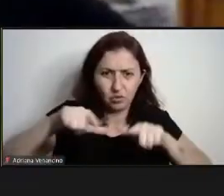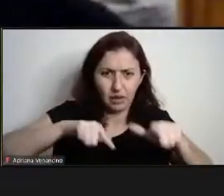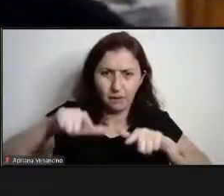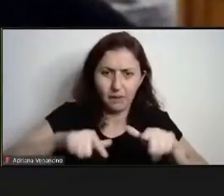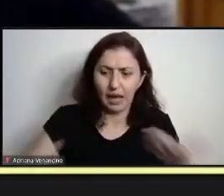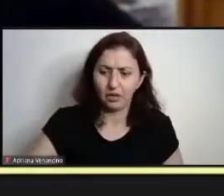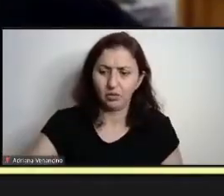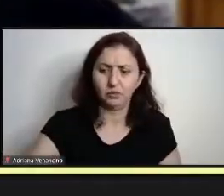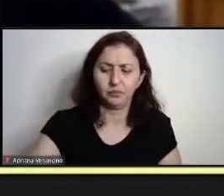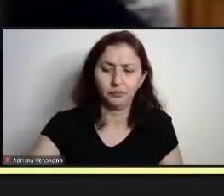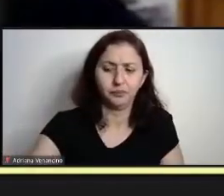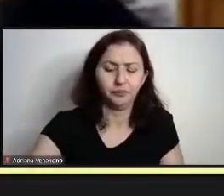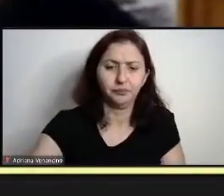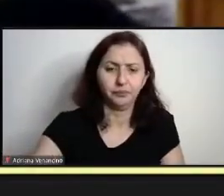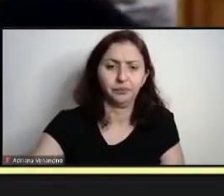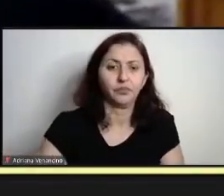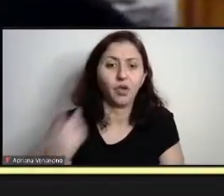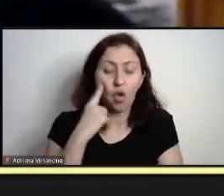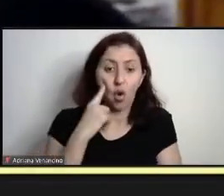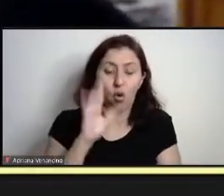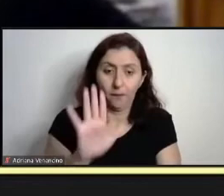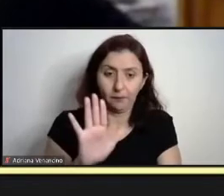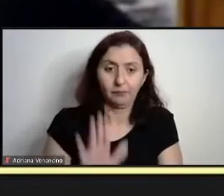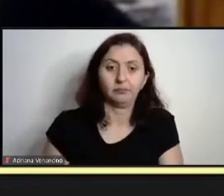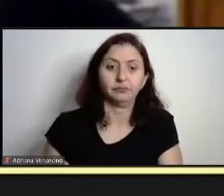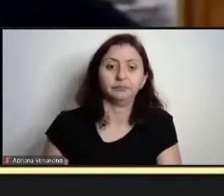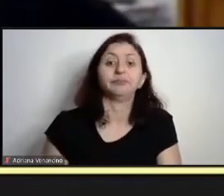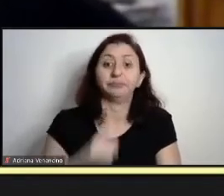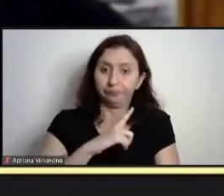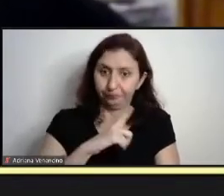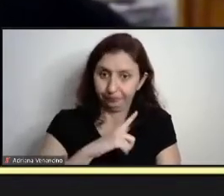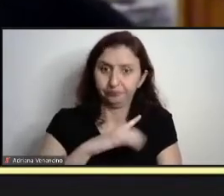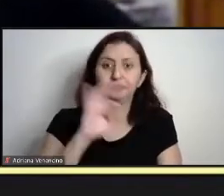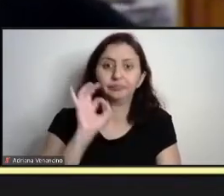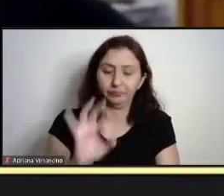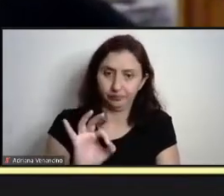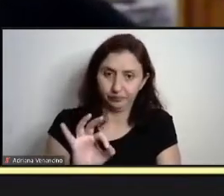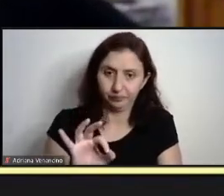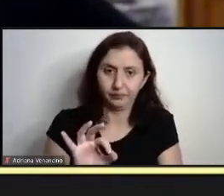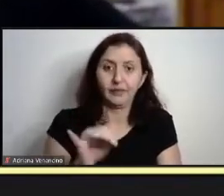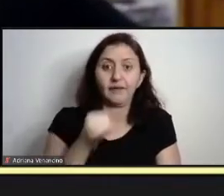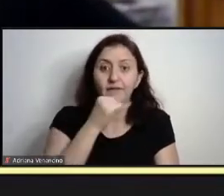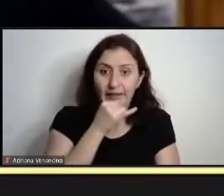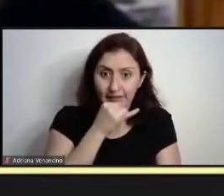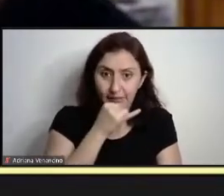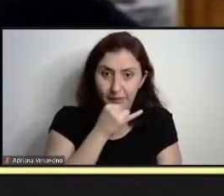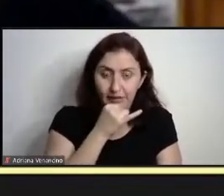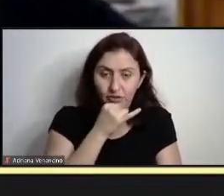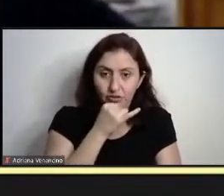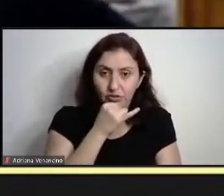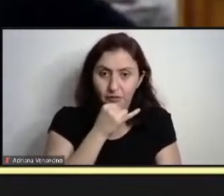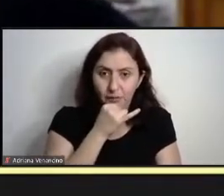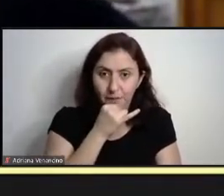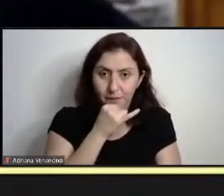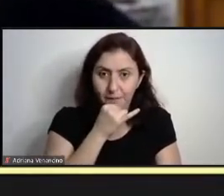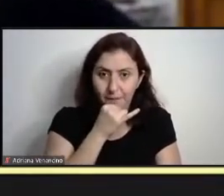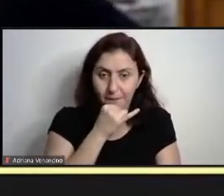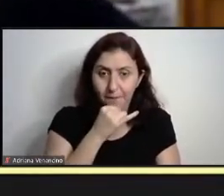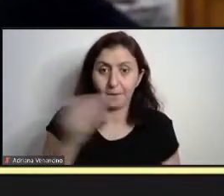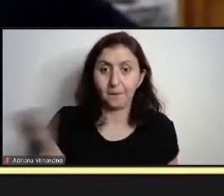Olha só, bom, existe e existe, porque, infelizmente, vamos dizer, uma sociedade